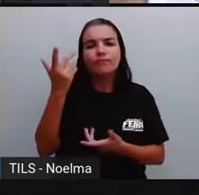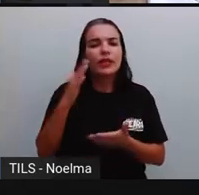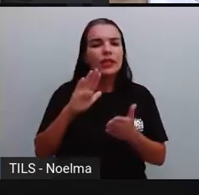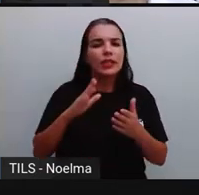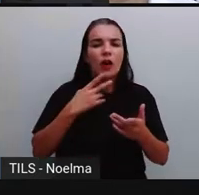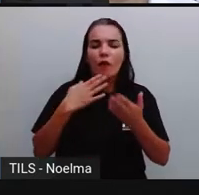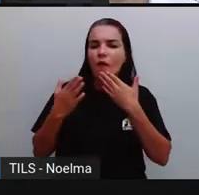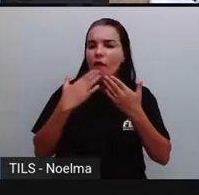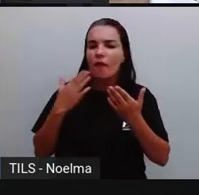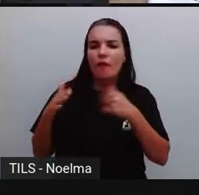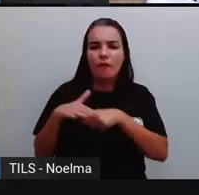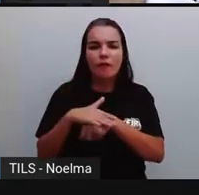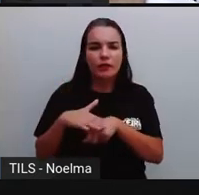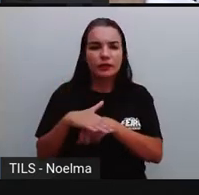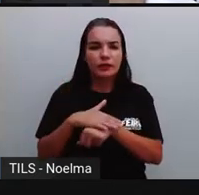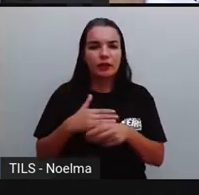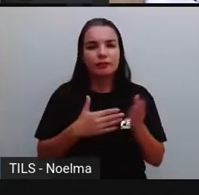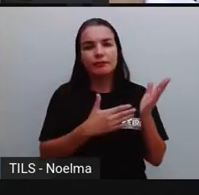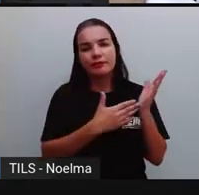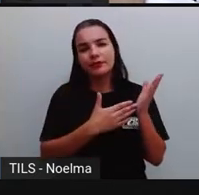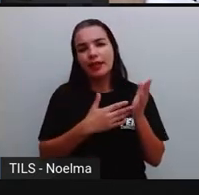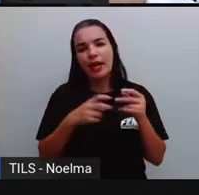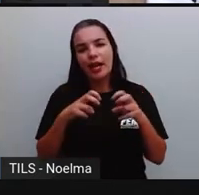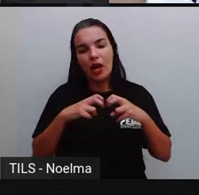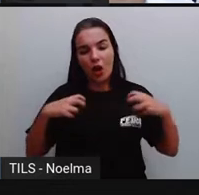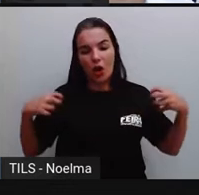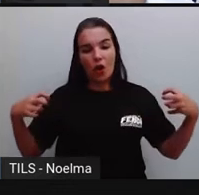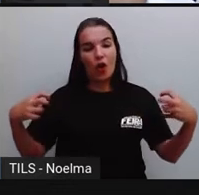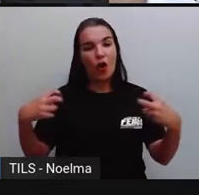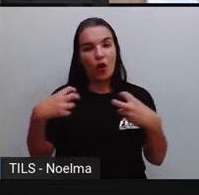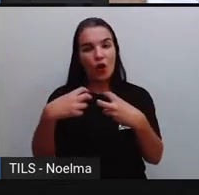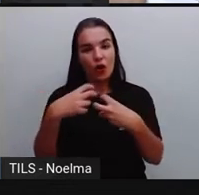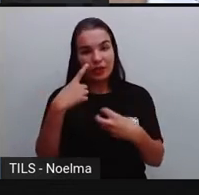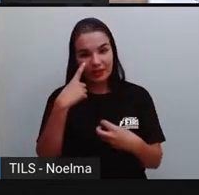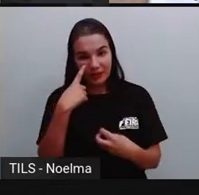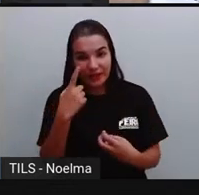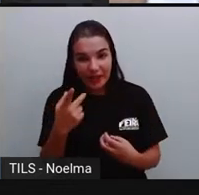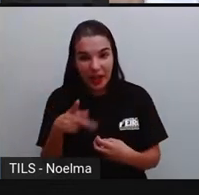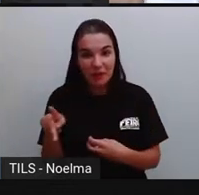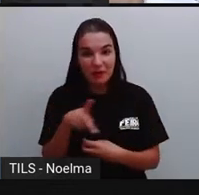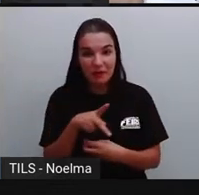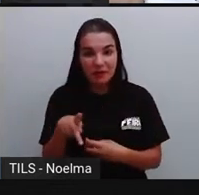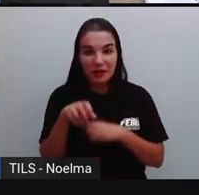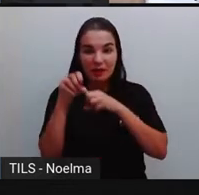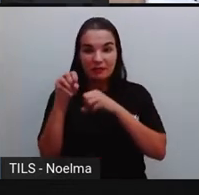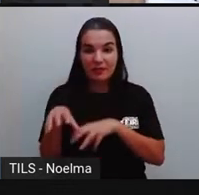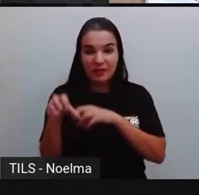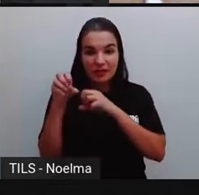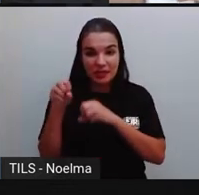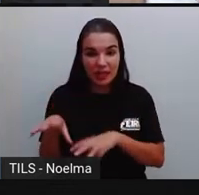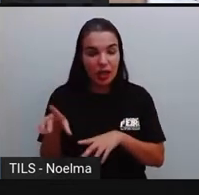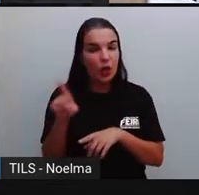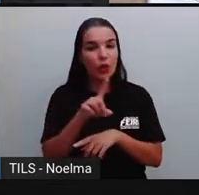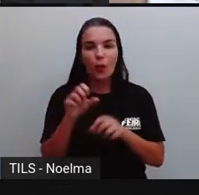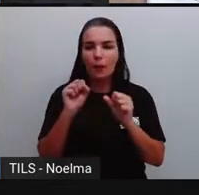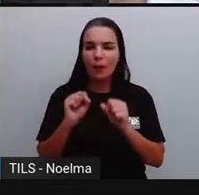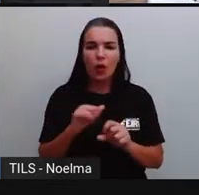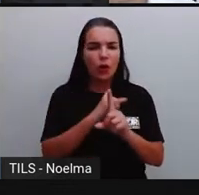dialogar, conversar. É o que essa professora está fazendo aqui com essa turminha, dialogar sobre esse assunto,